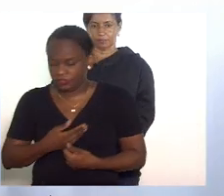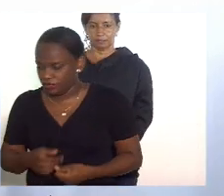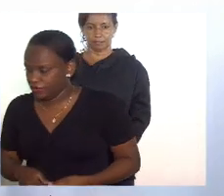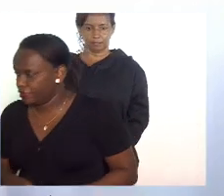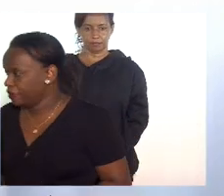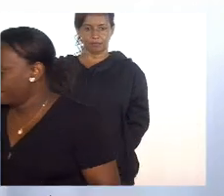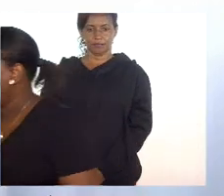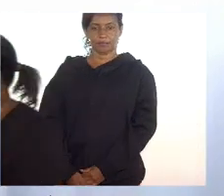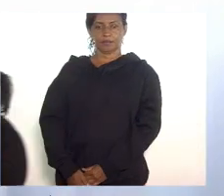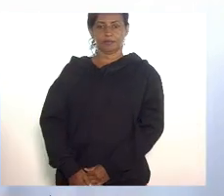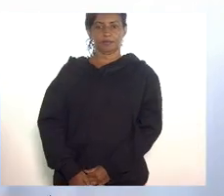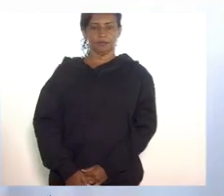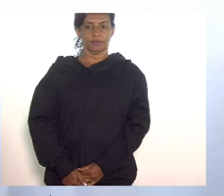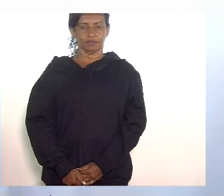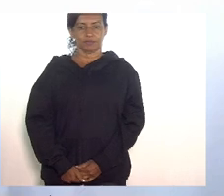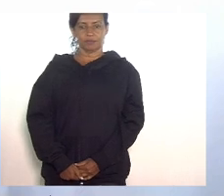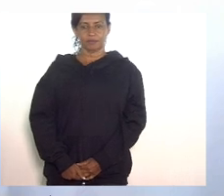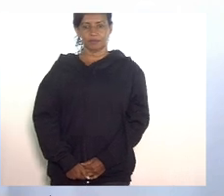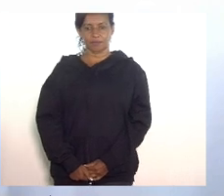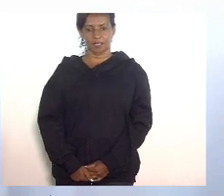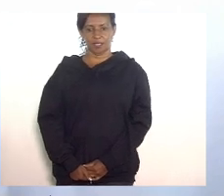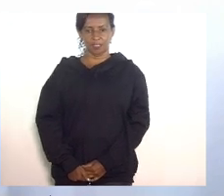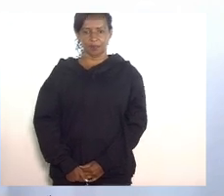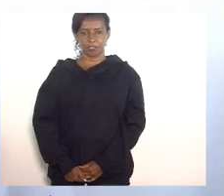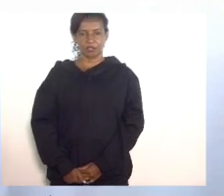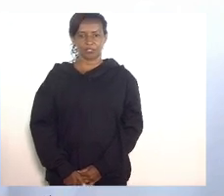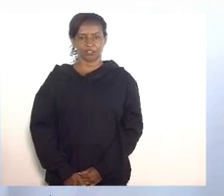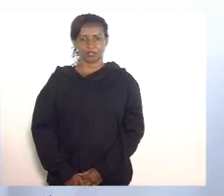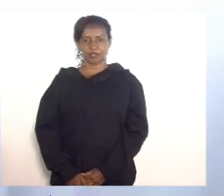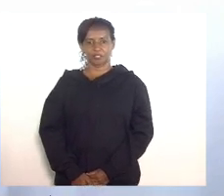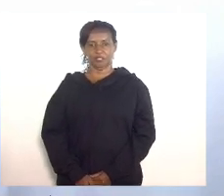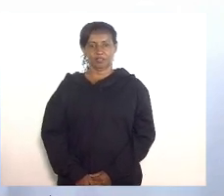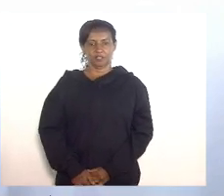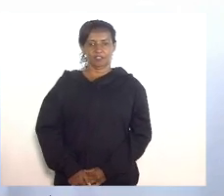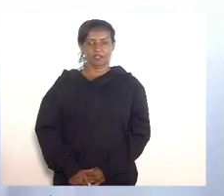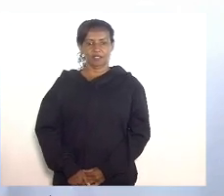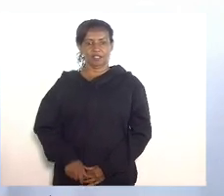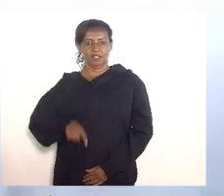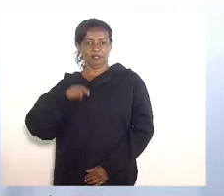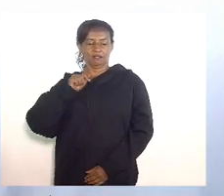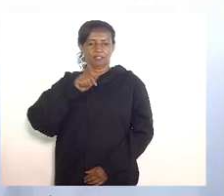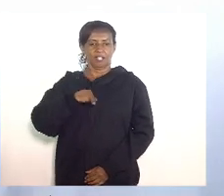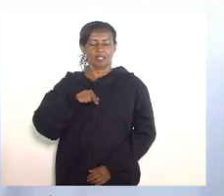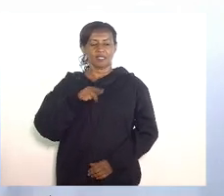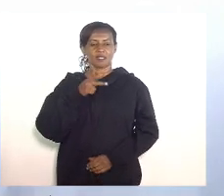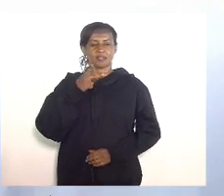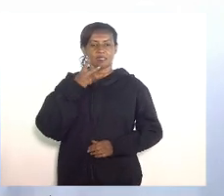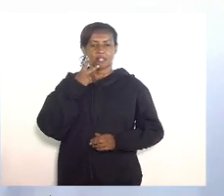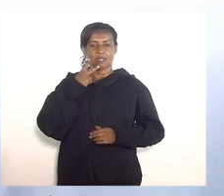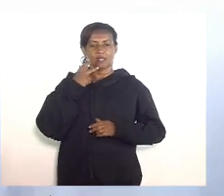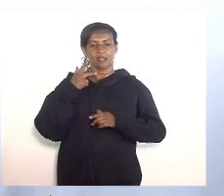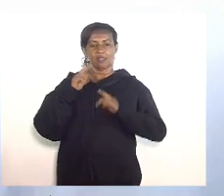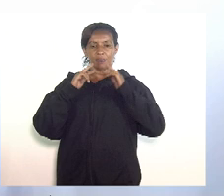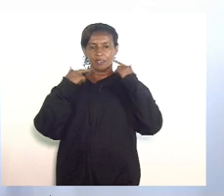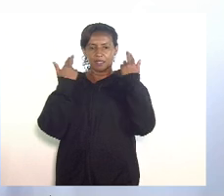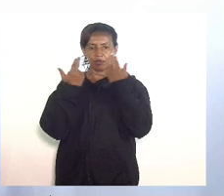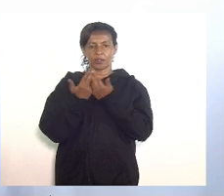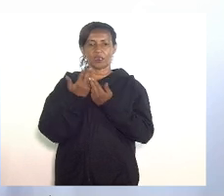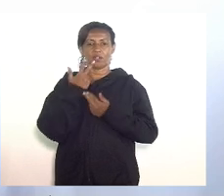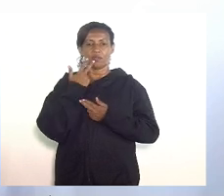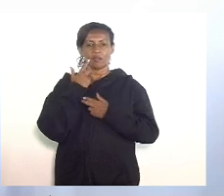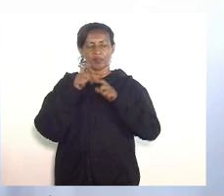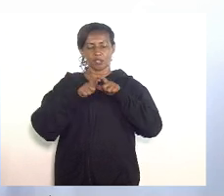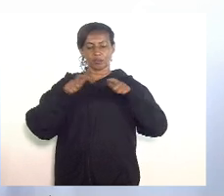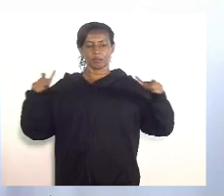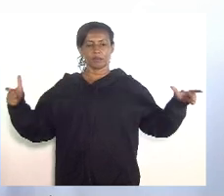pela TV Alerj essa audiência vai tratar da ampliação dos leitos e quando falamos tanto foi